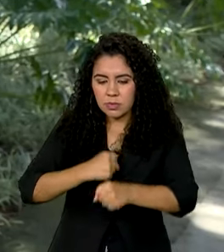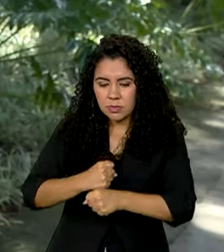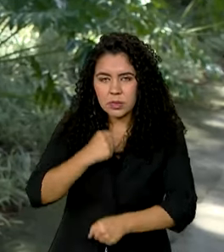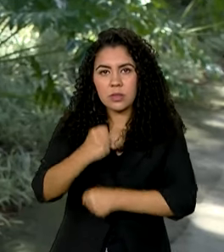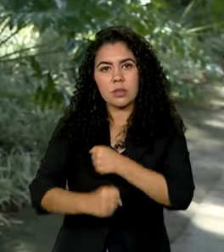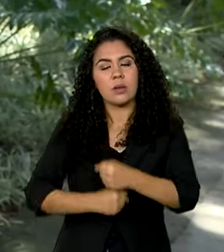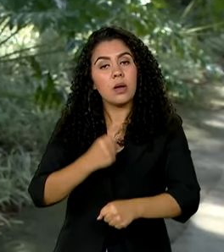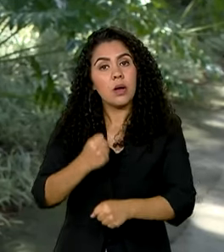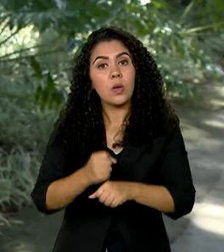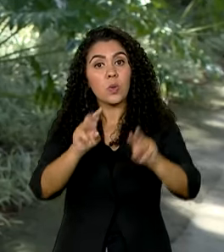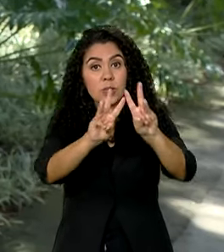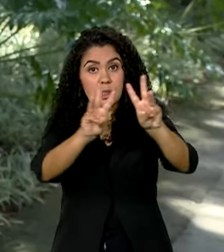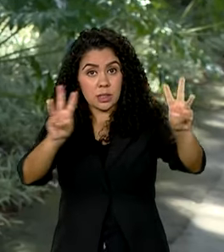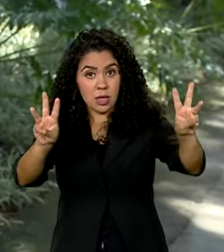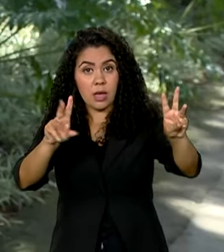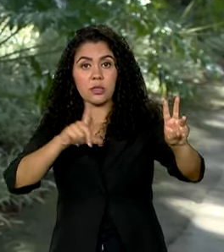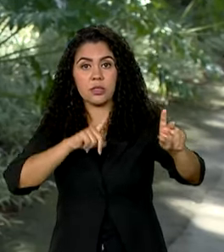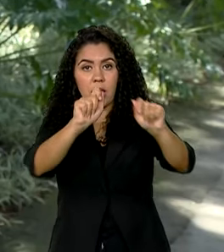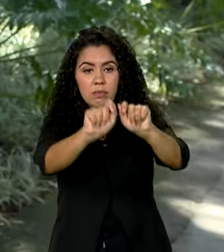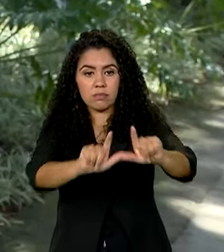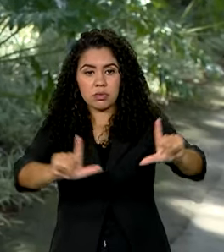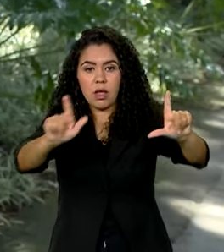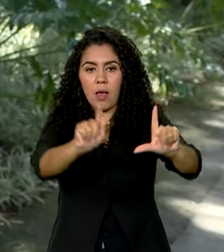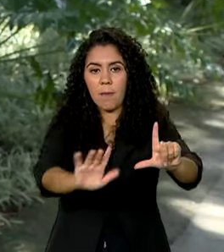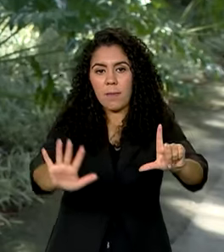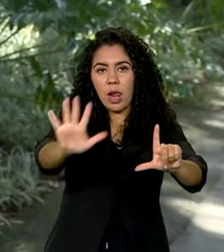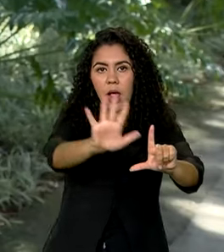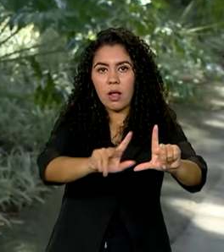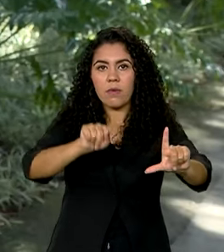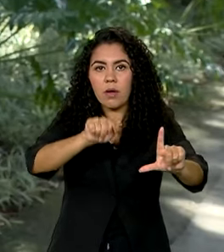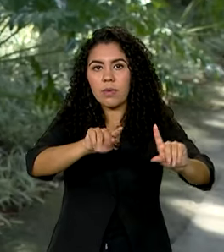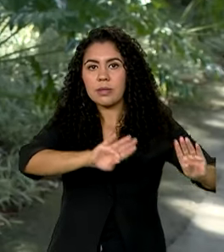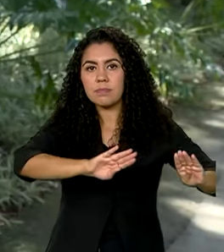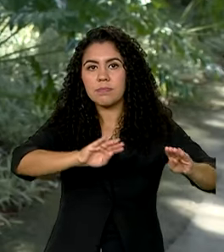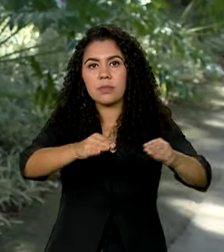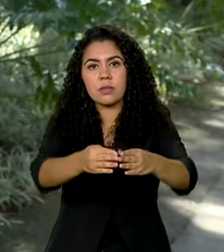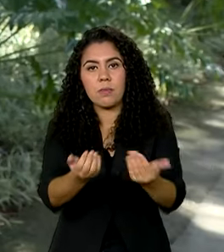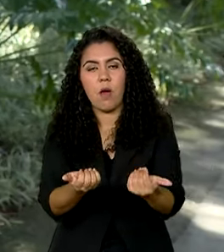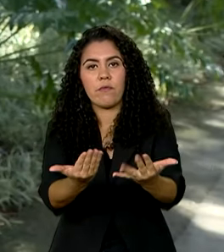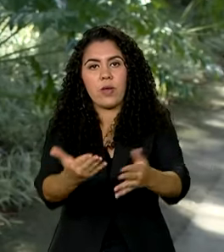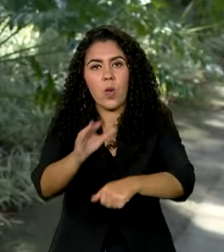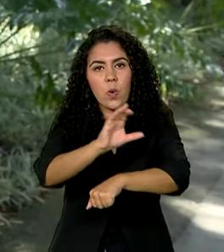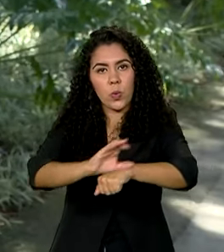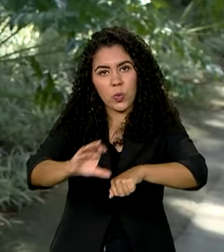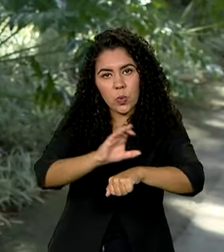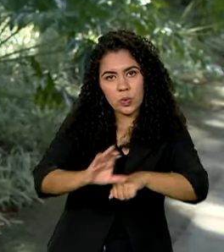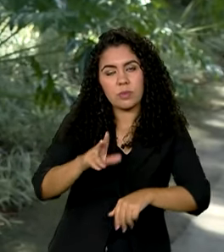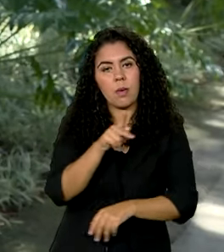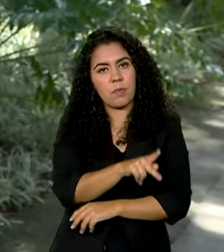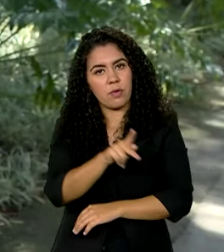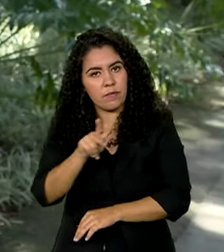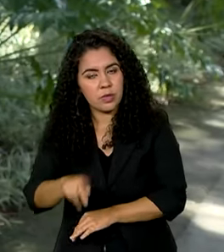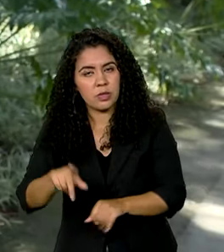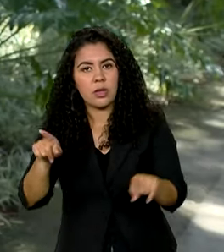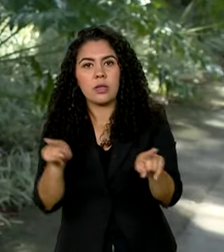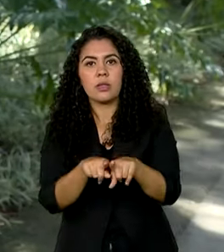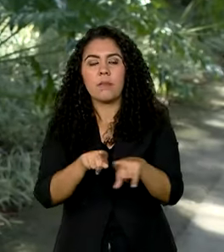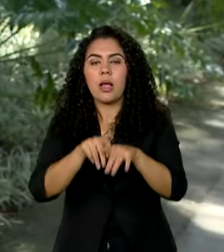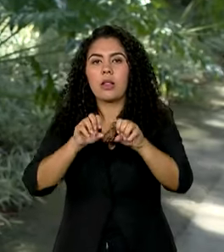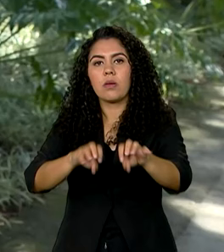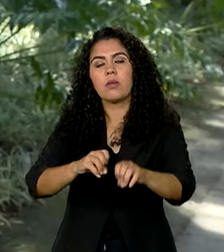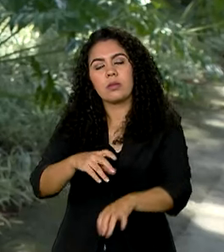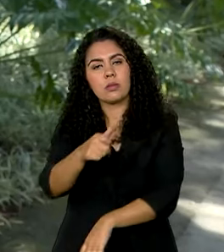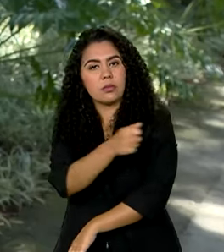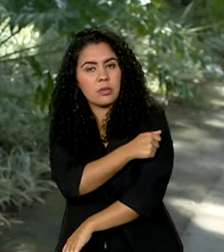oficial, haverá uma plataforma voltada à capacitação de professores e também à educação de alunos,